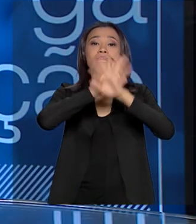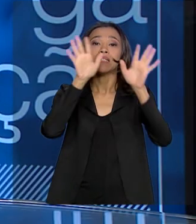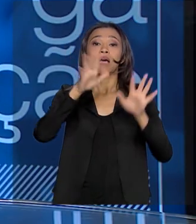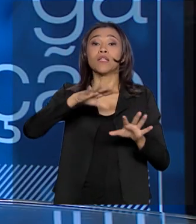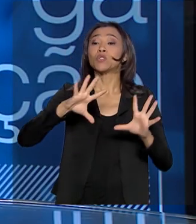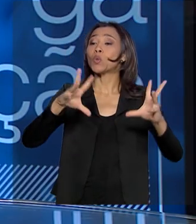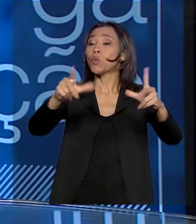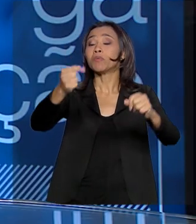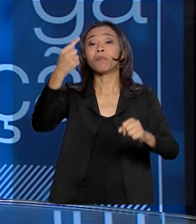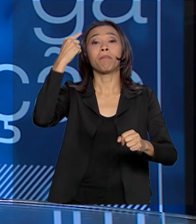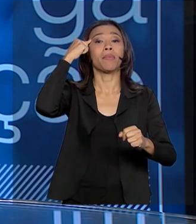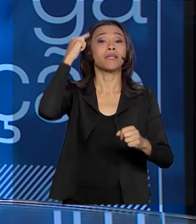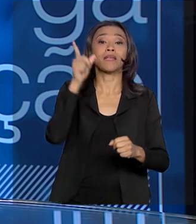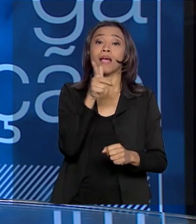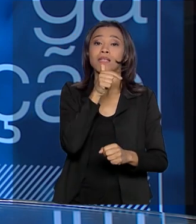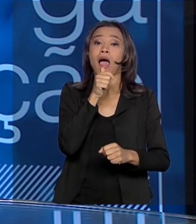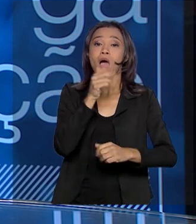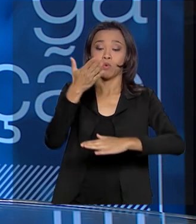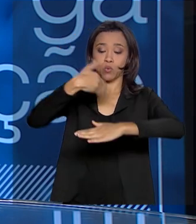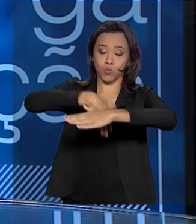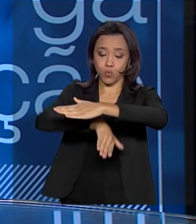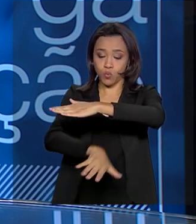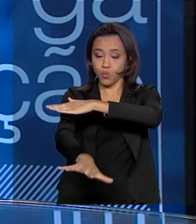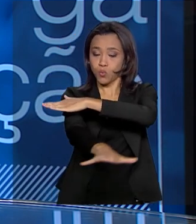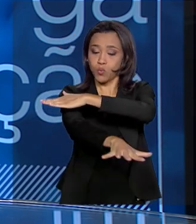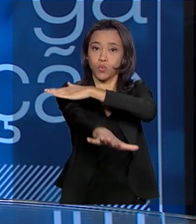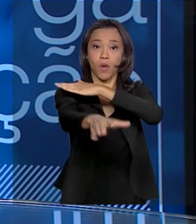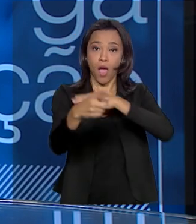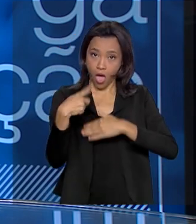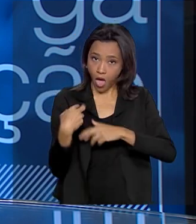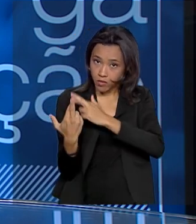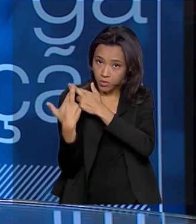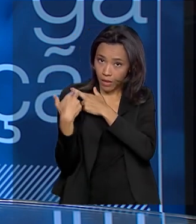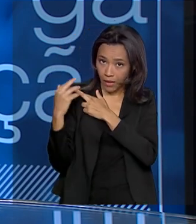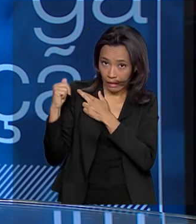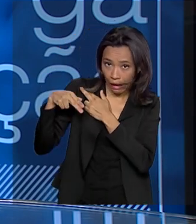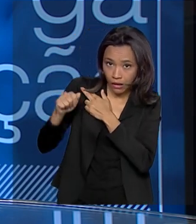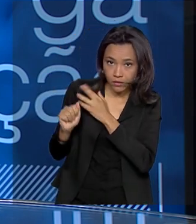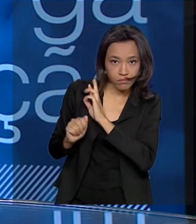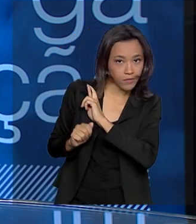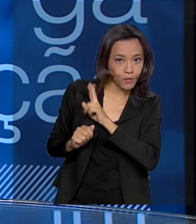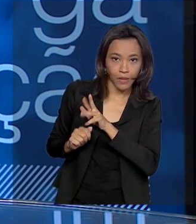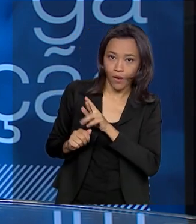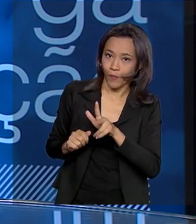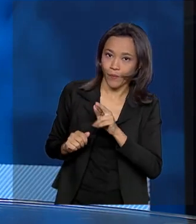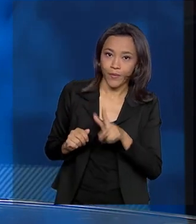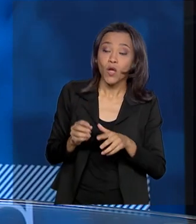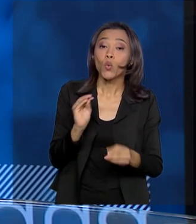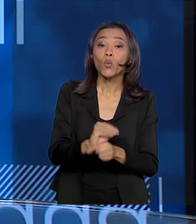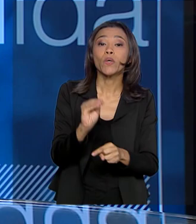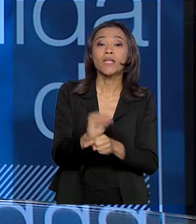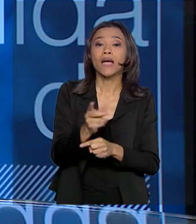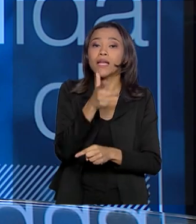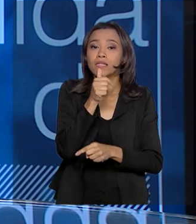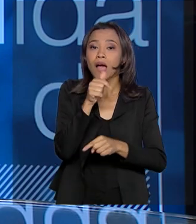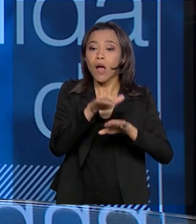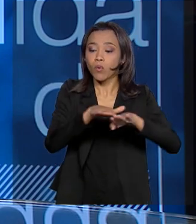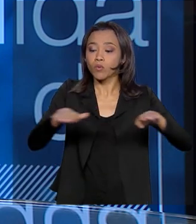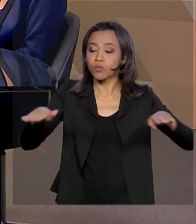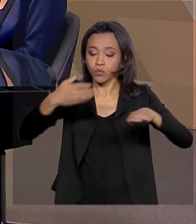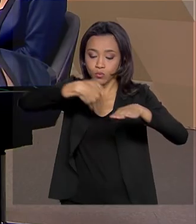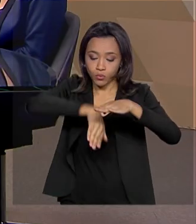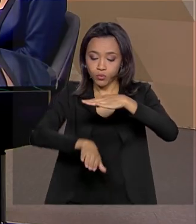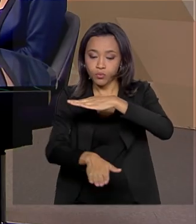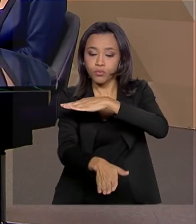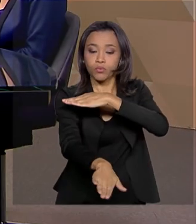pensa que a água subterrânea também fica na competência da ANA, e não. Cuidar das águas subterrâneas é a competência de cada estado.